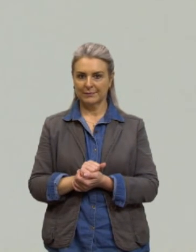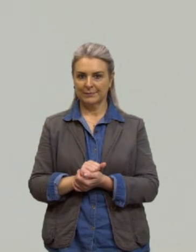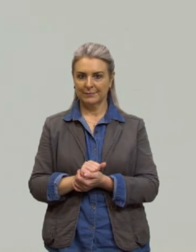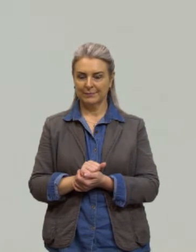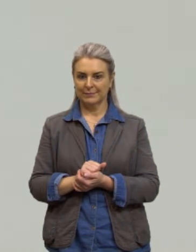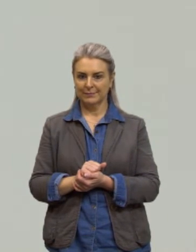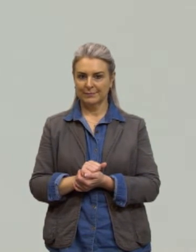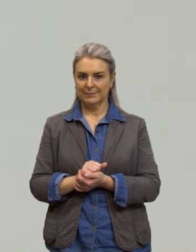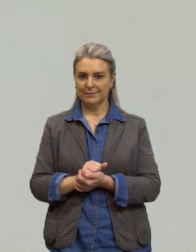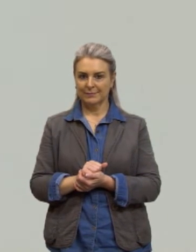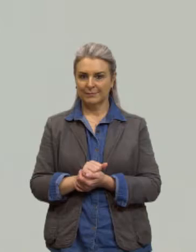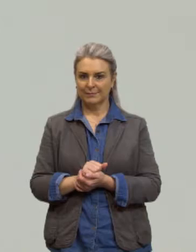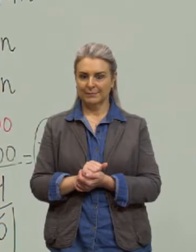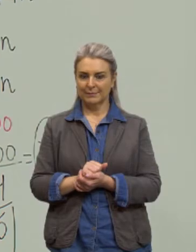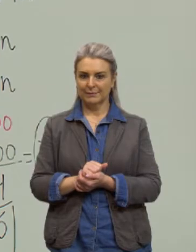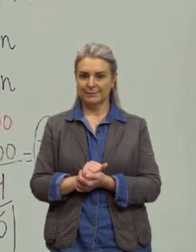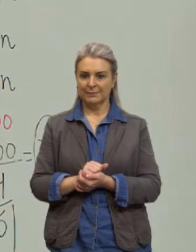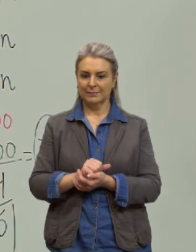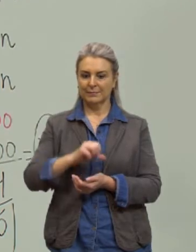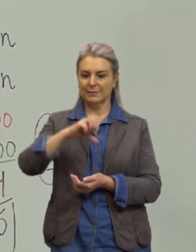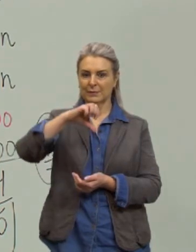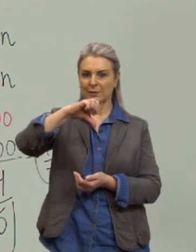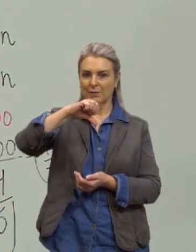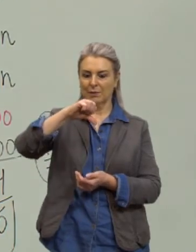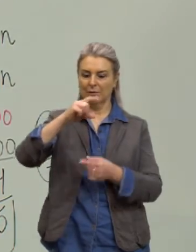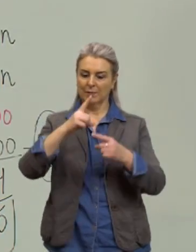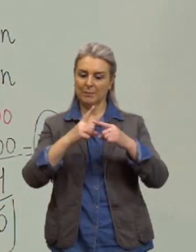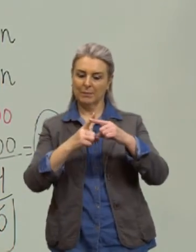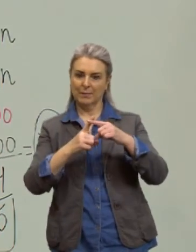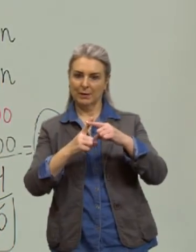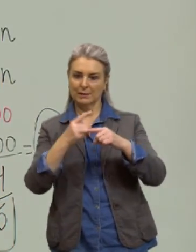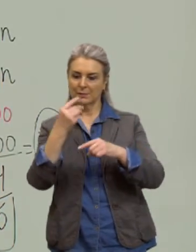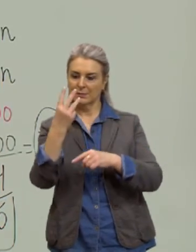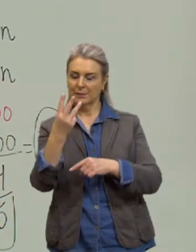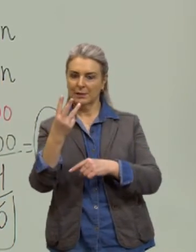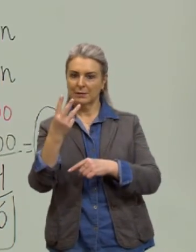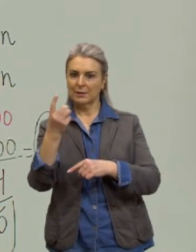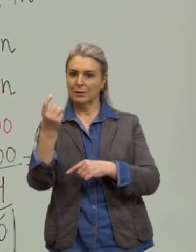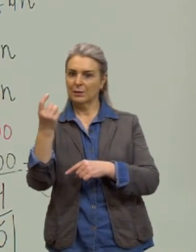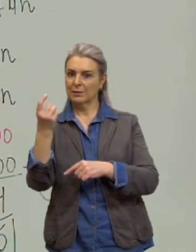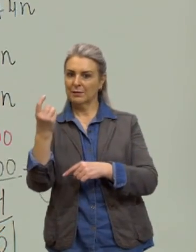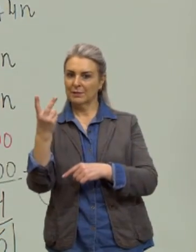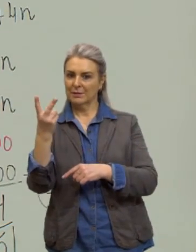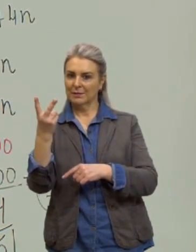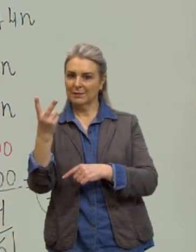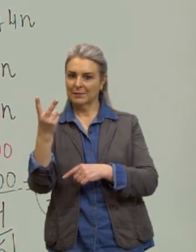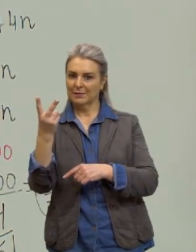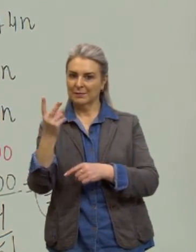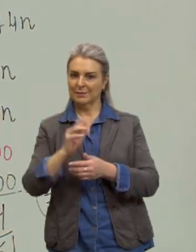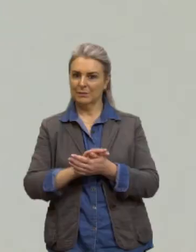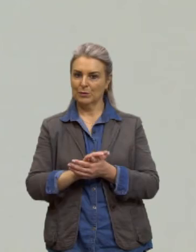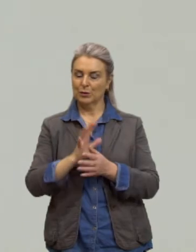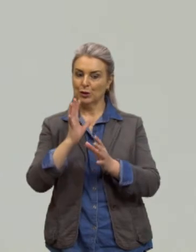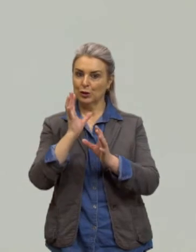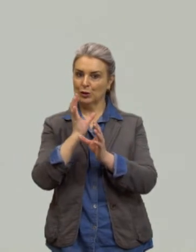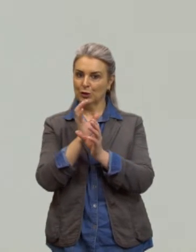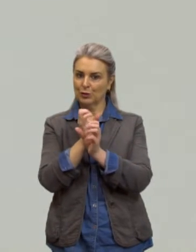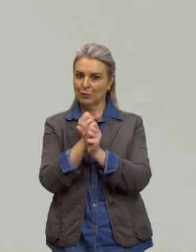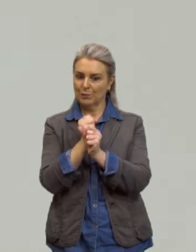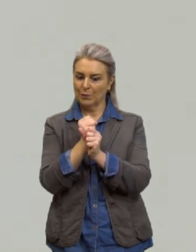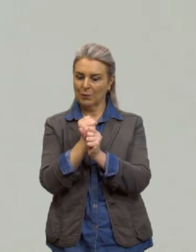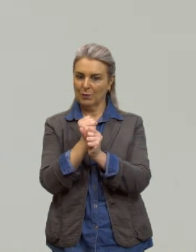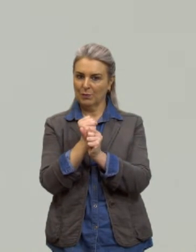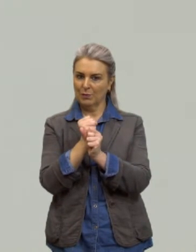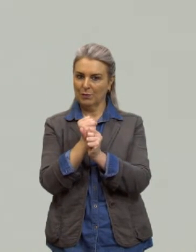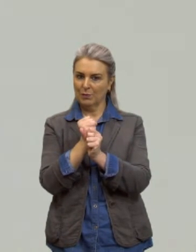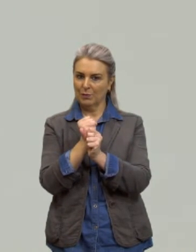certo? nove mais três doze então foi somado ó foi somado ao três